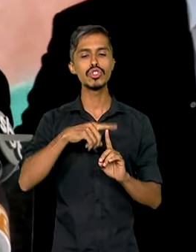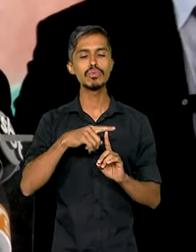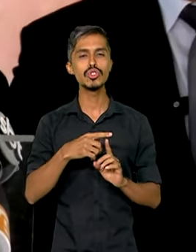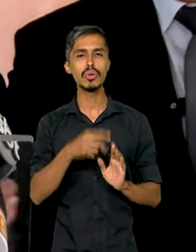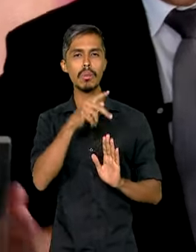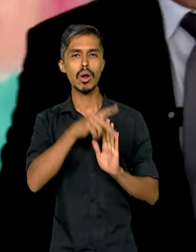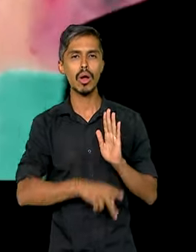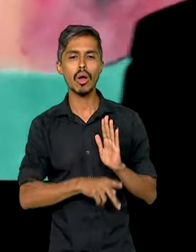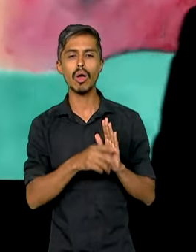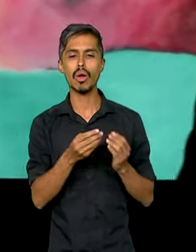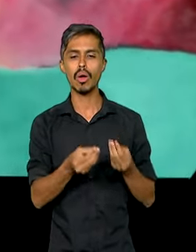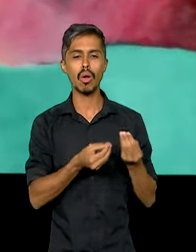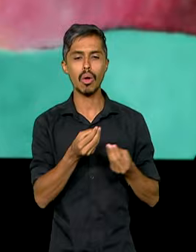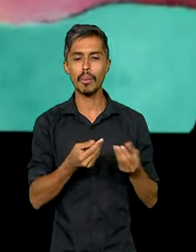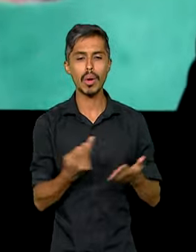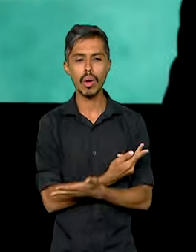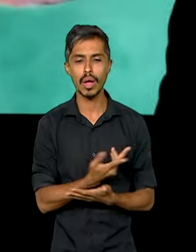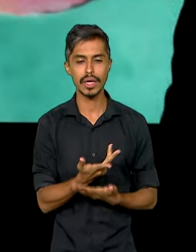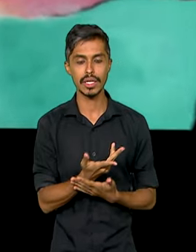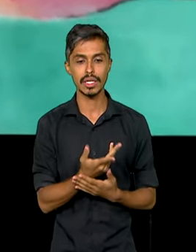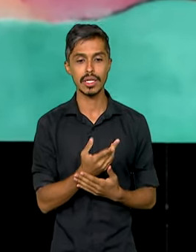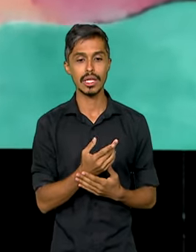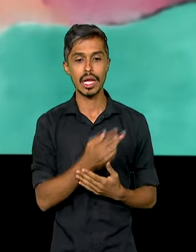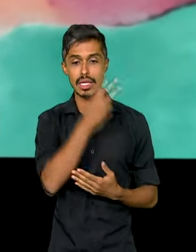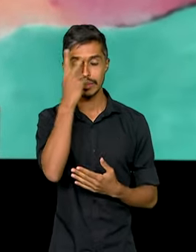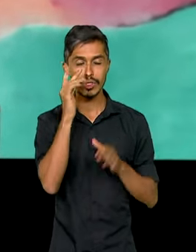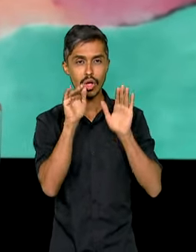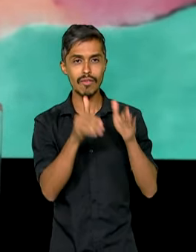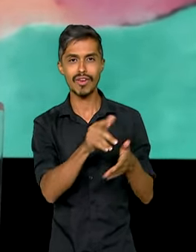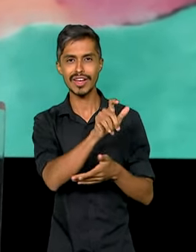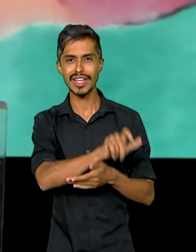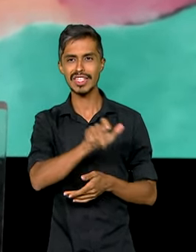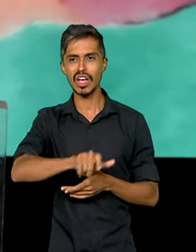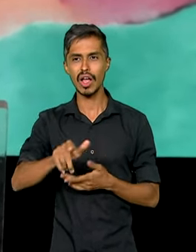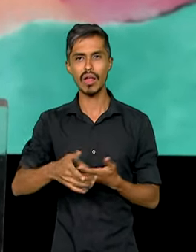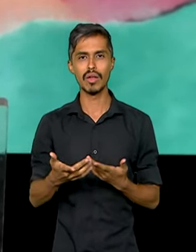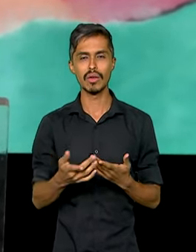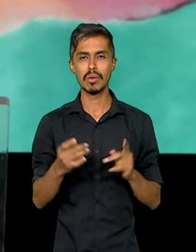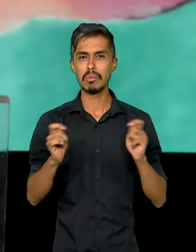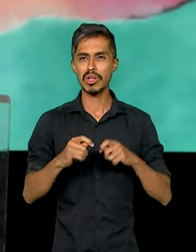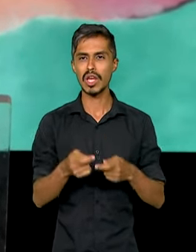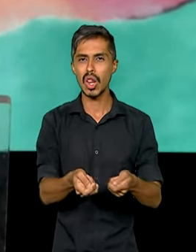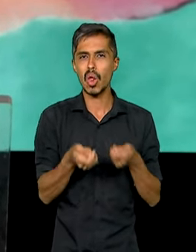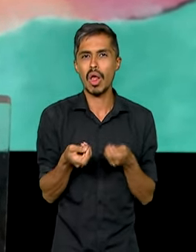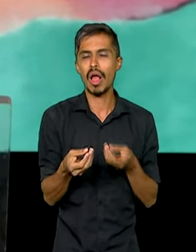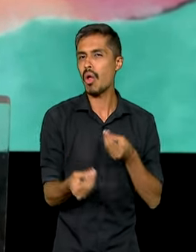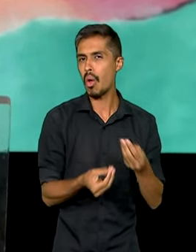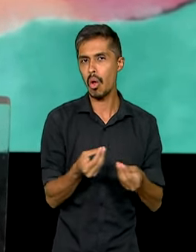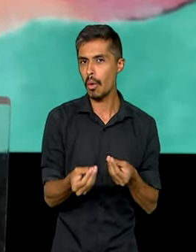explicar um pouco para as pessoas, né, que vão ouvir, que tipo de programa, vão poder encontrar lá.